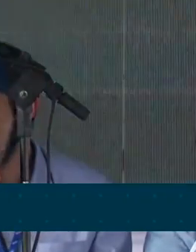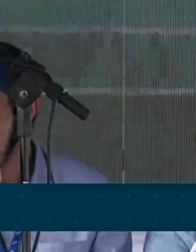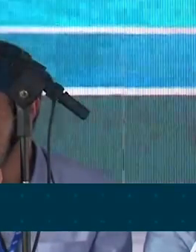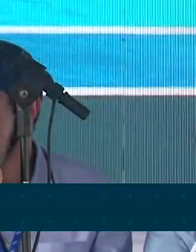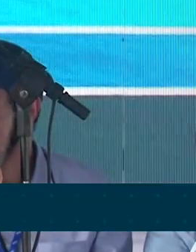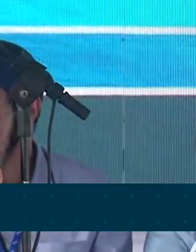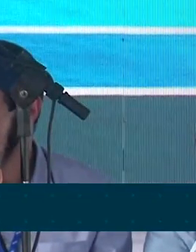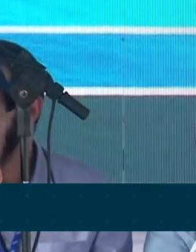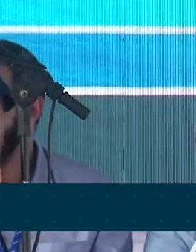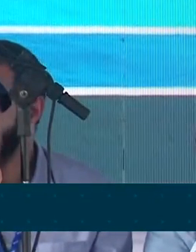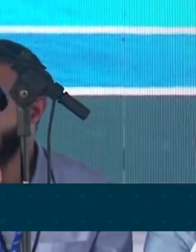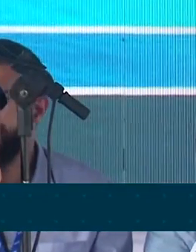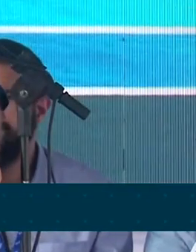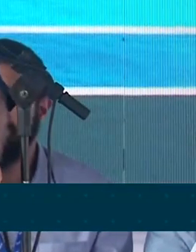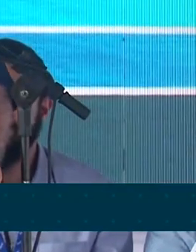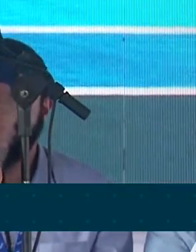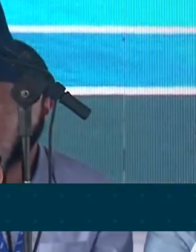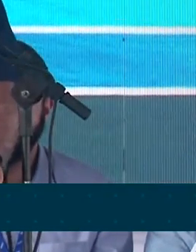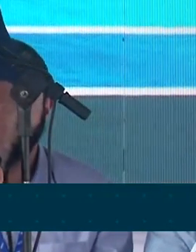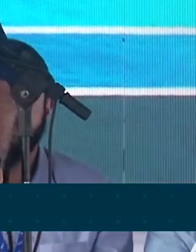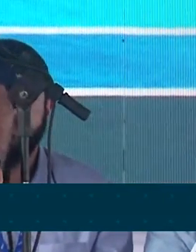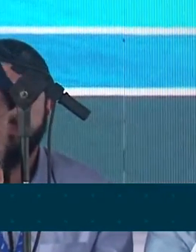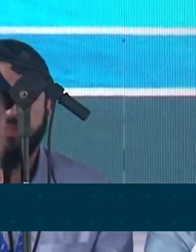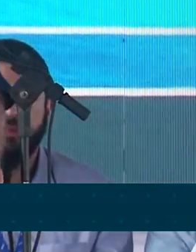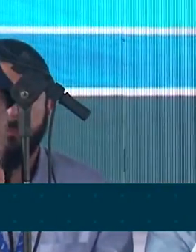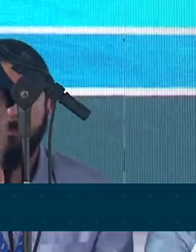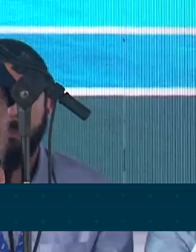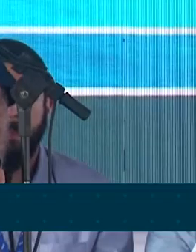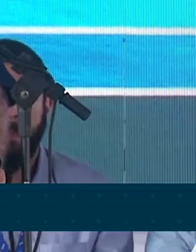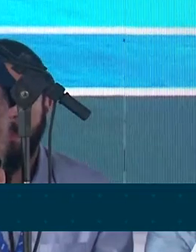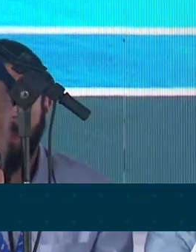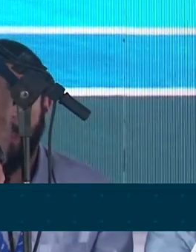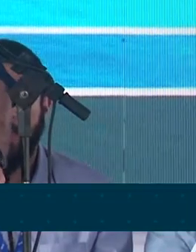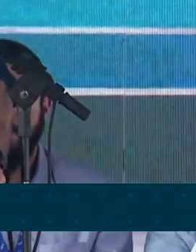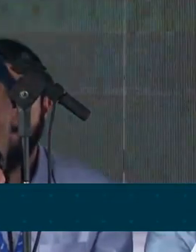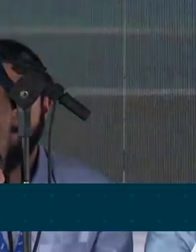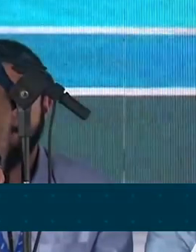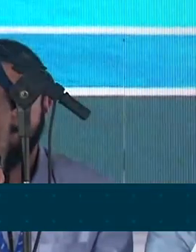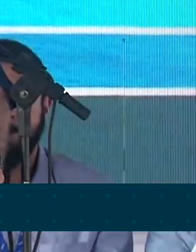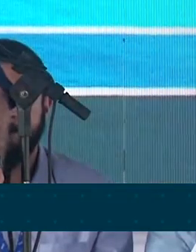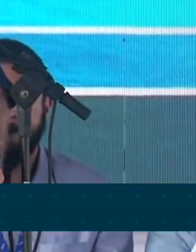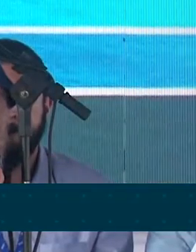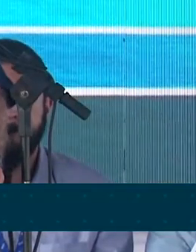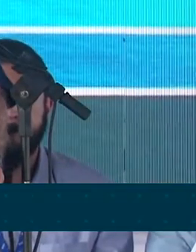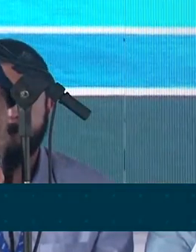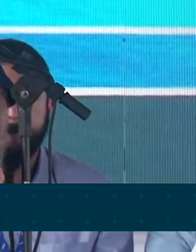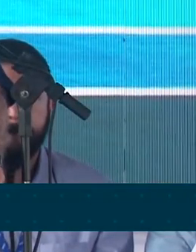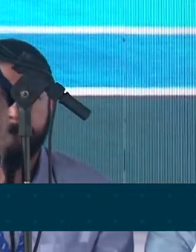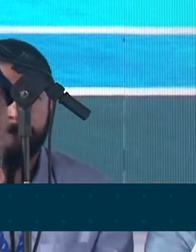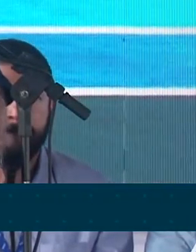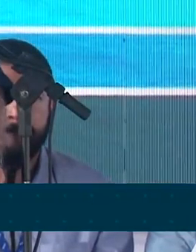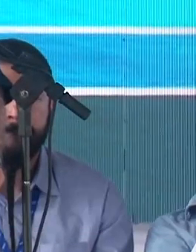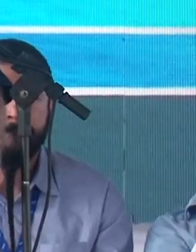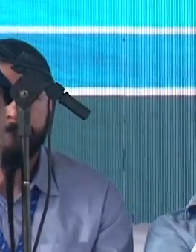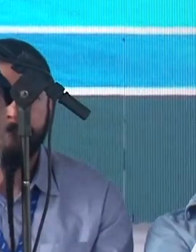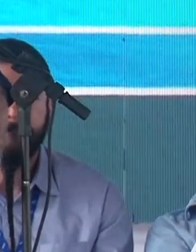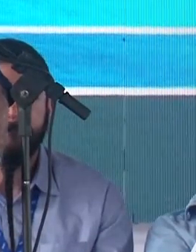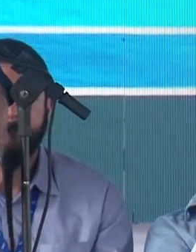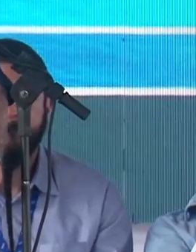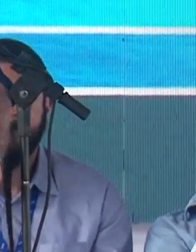os alimentos chegam nos quatro cantos do país. São momentos difíceis, mas nós não